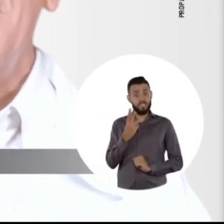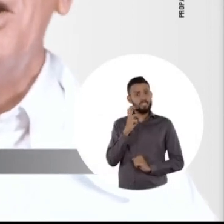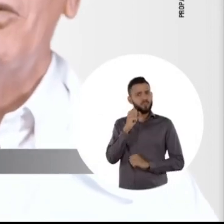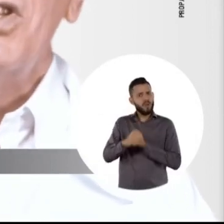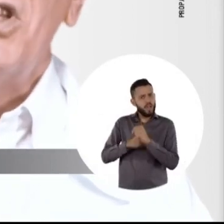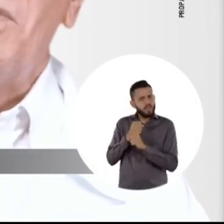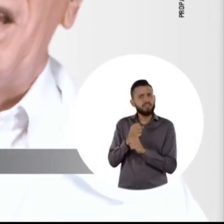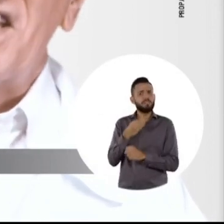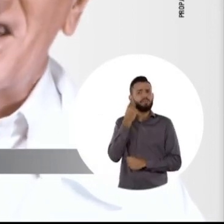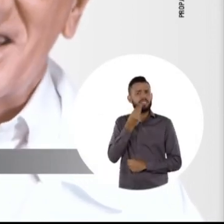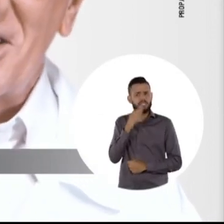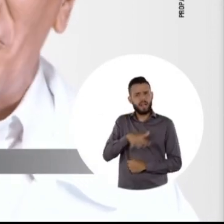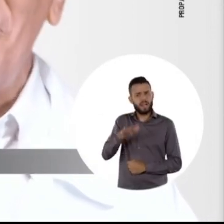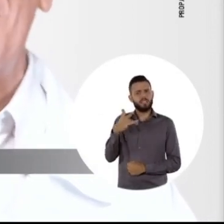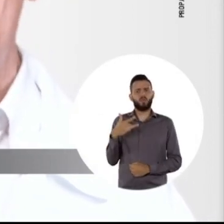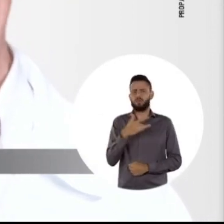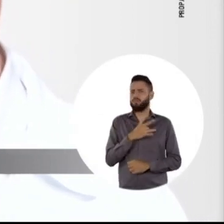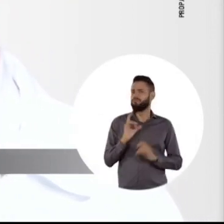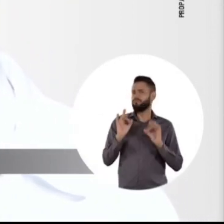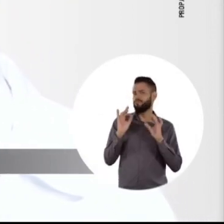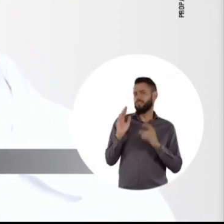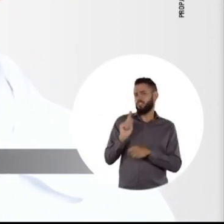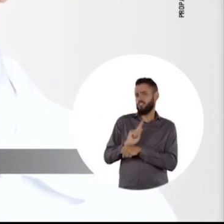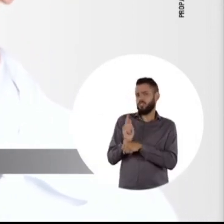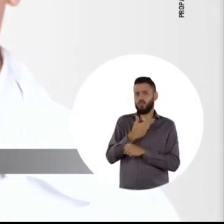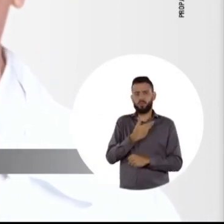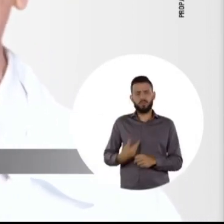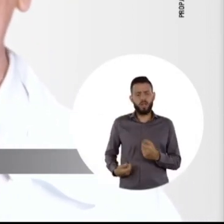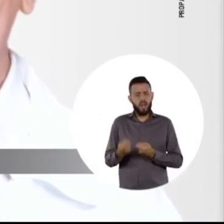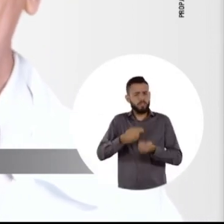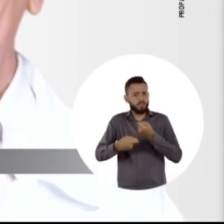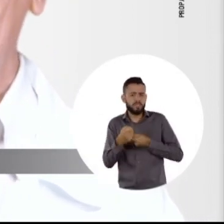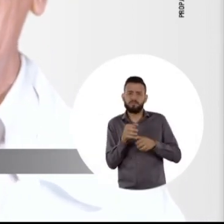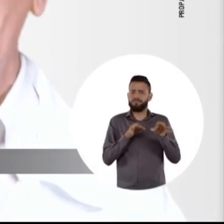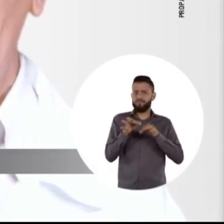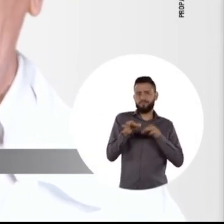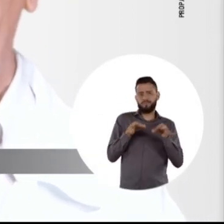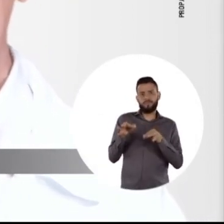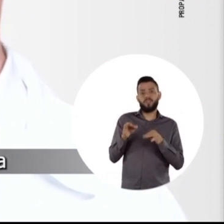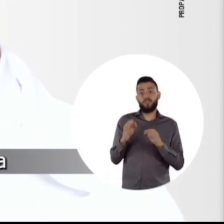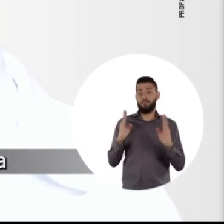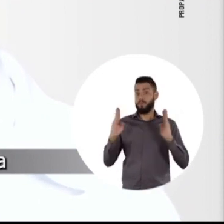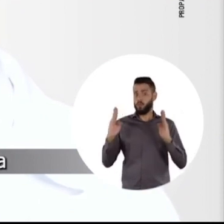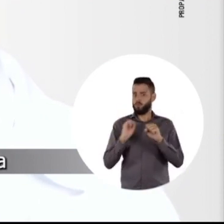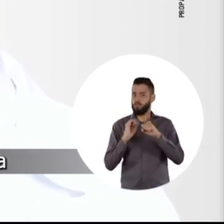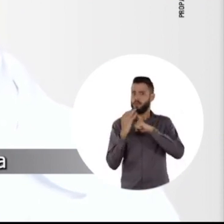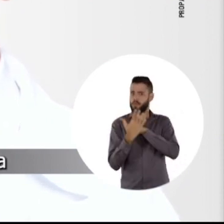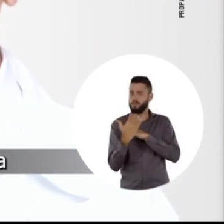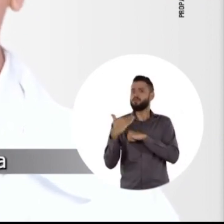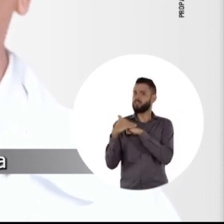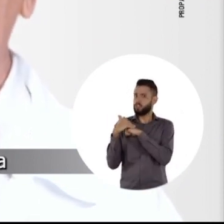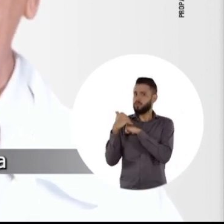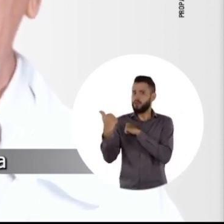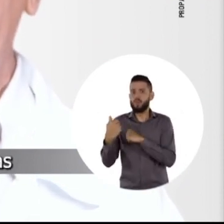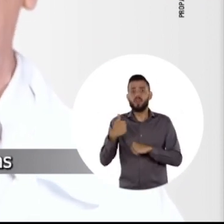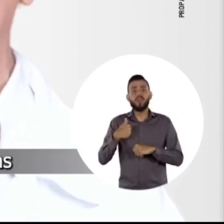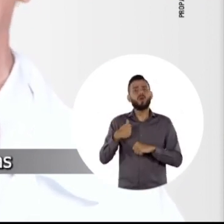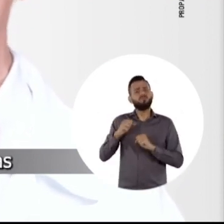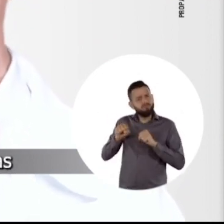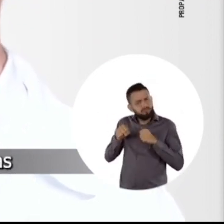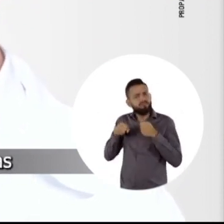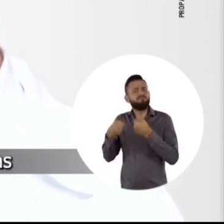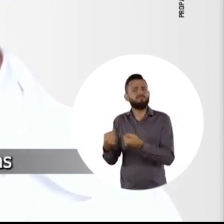35 anos de experiência na saúde, especialista em gestão pública, administração e planejamento. Fui requisitado no período de pandemia,